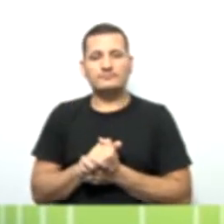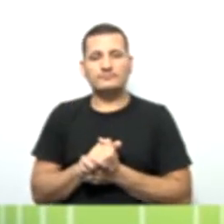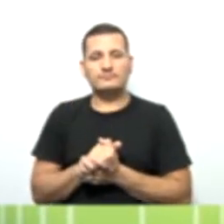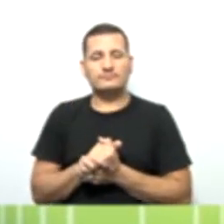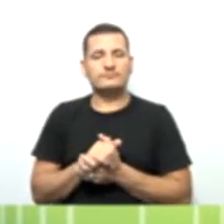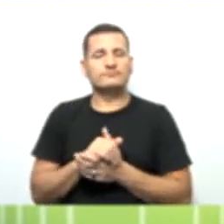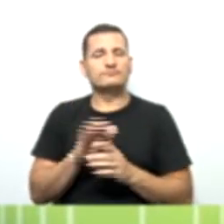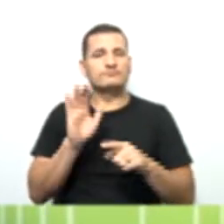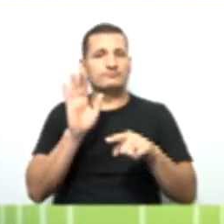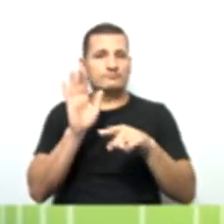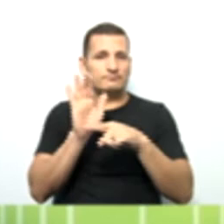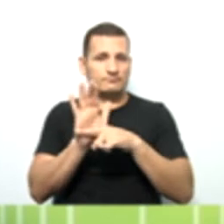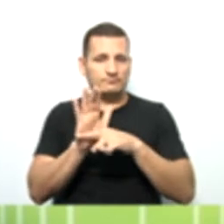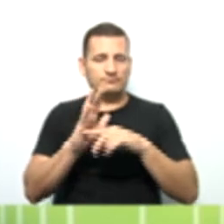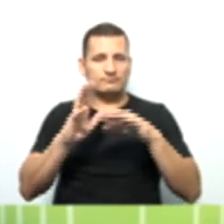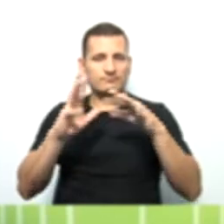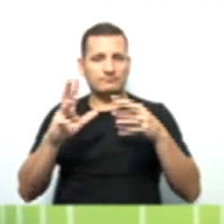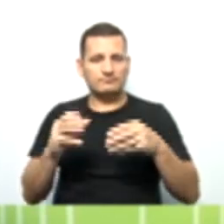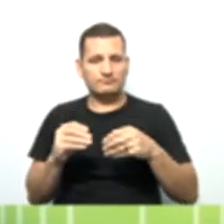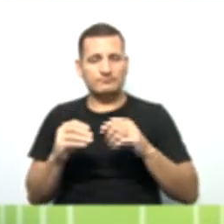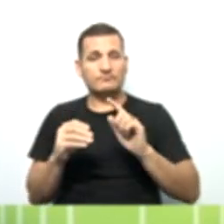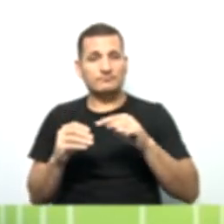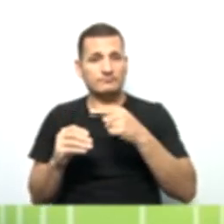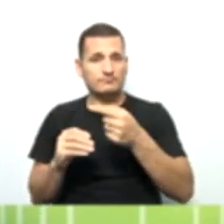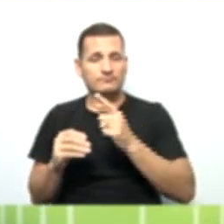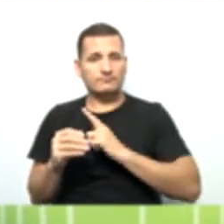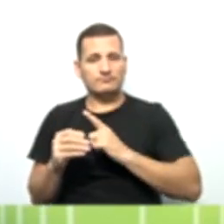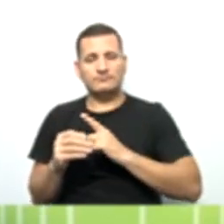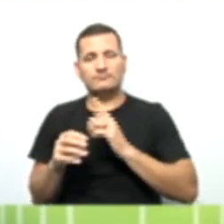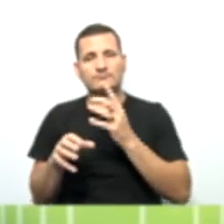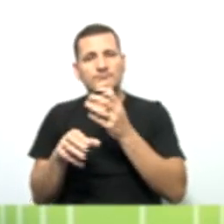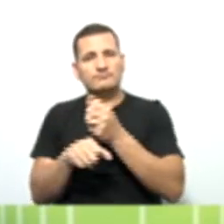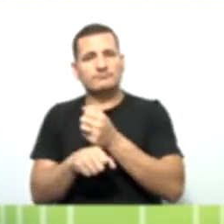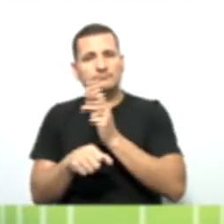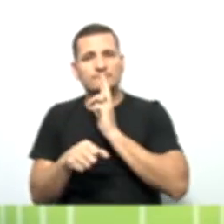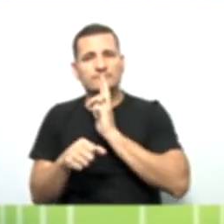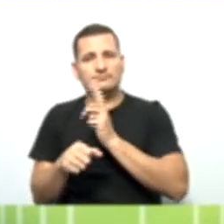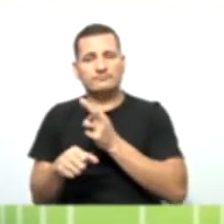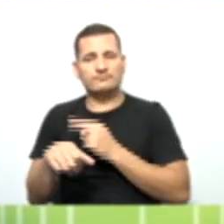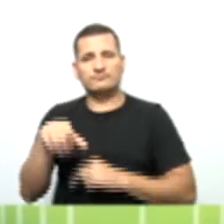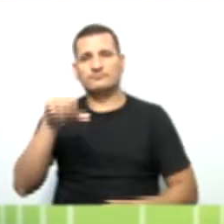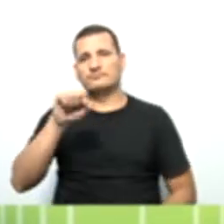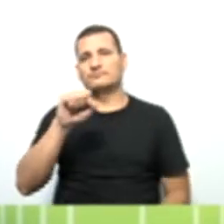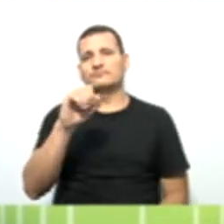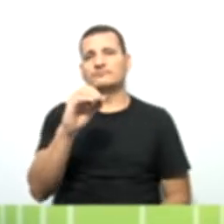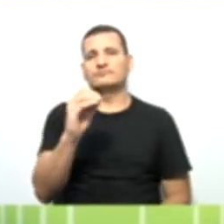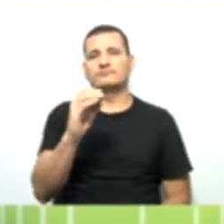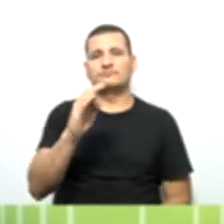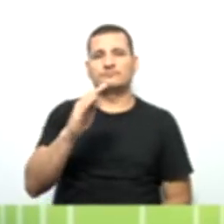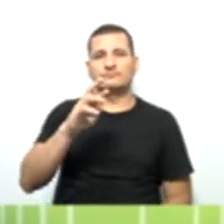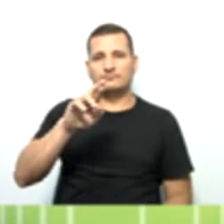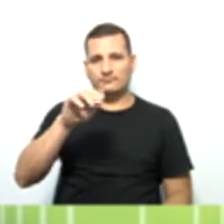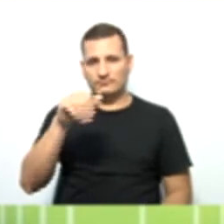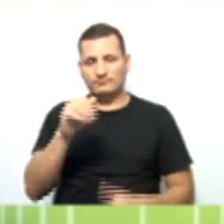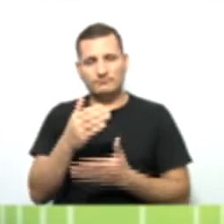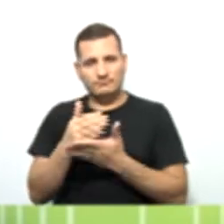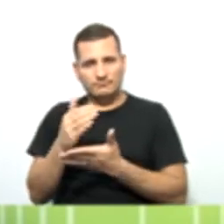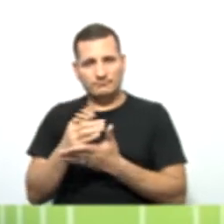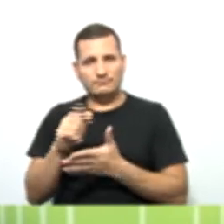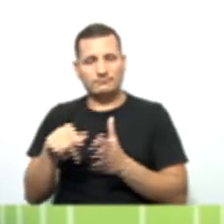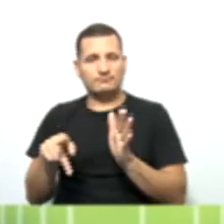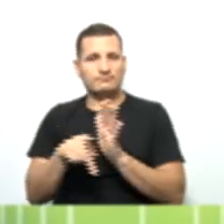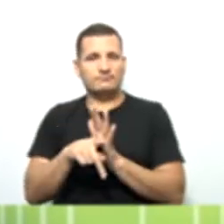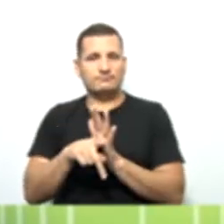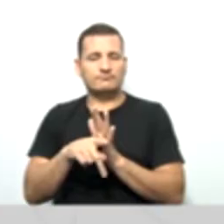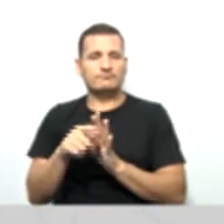diminuiu todos os gastos, e você vai ter ali as sobras, então, que é o patrimônio líquido da empresa. Vamos lá?